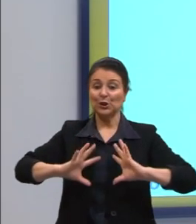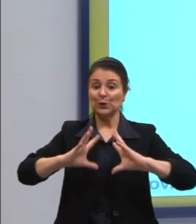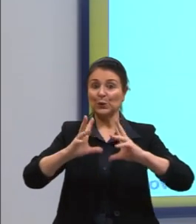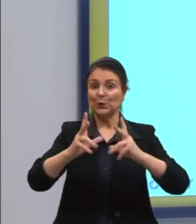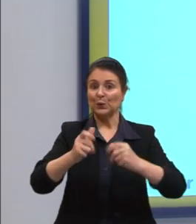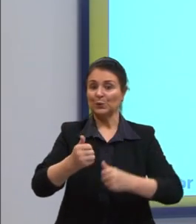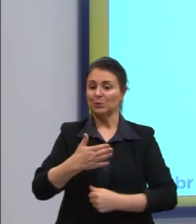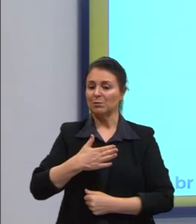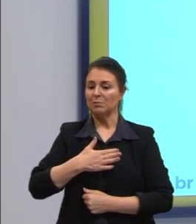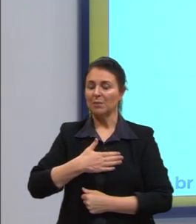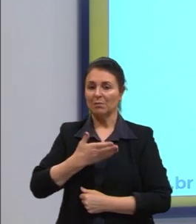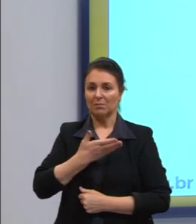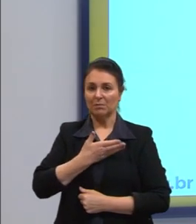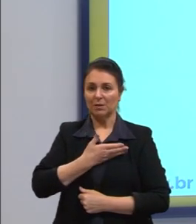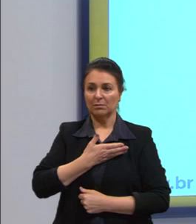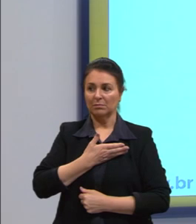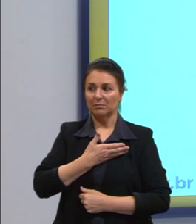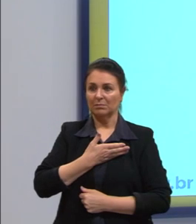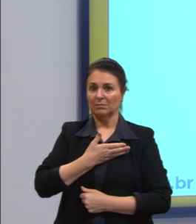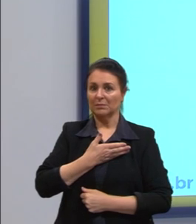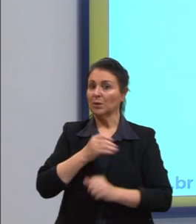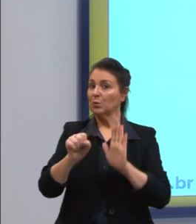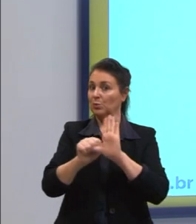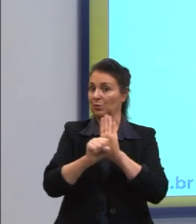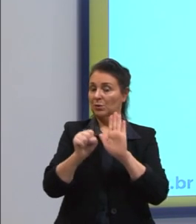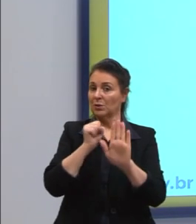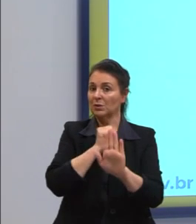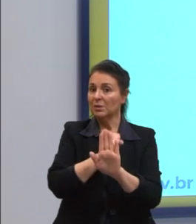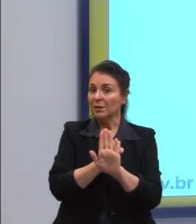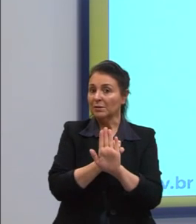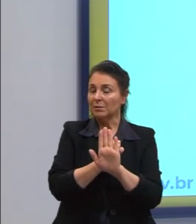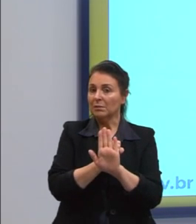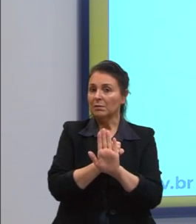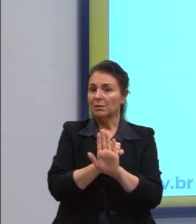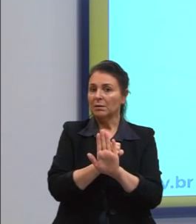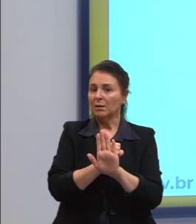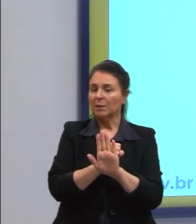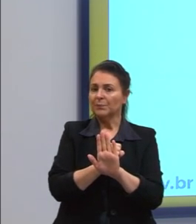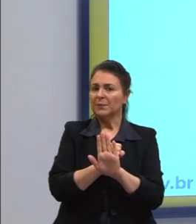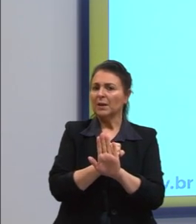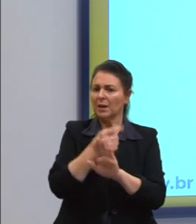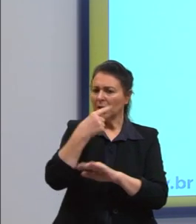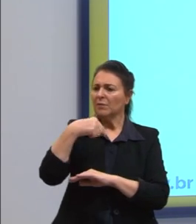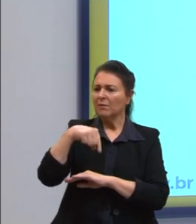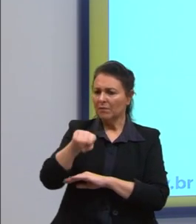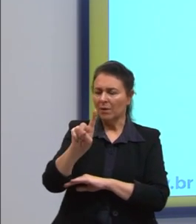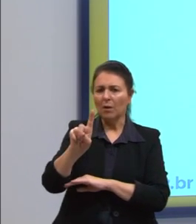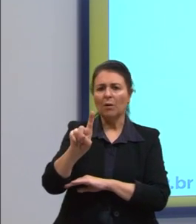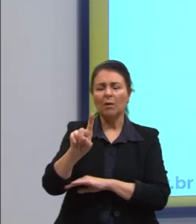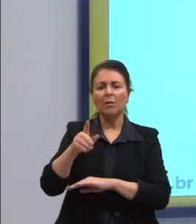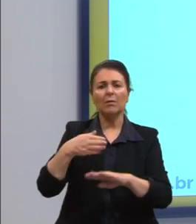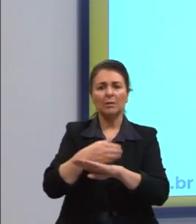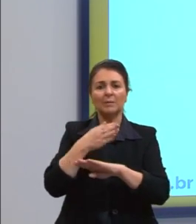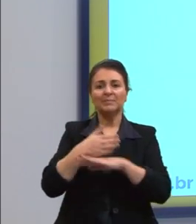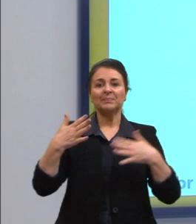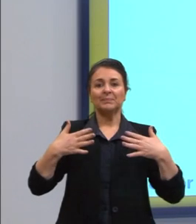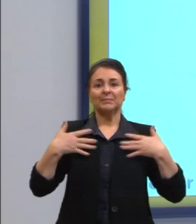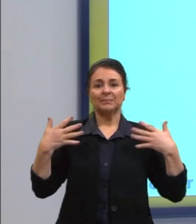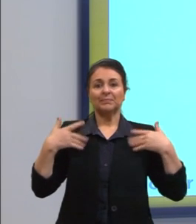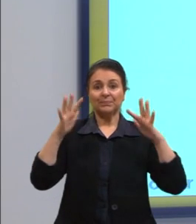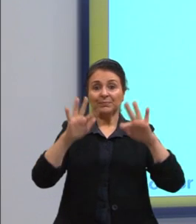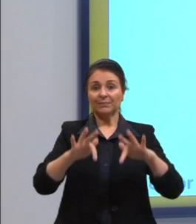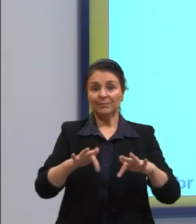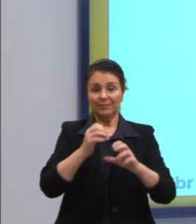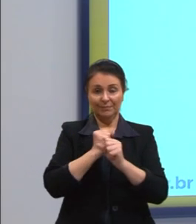aqui é sobre quem eu estou falando. Sujeito. Irão participar do passeio de fim de ano da escola?